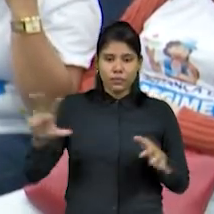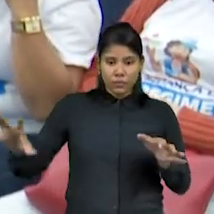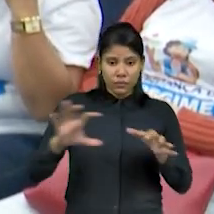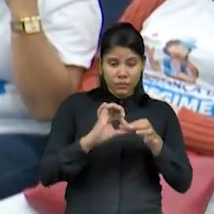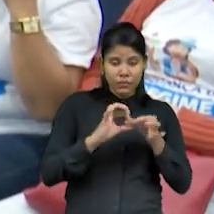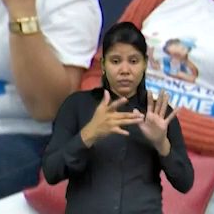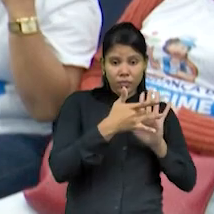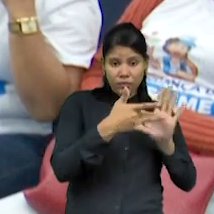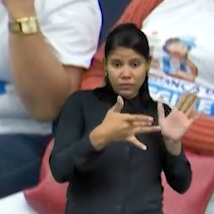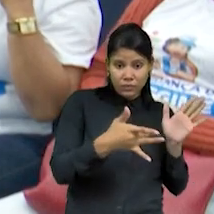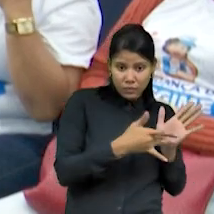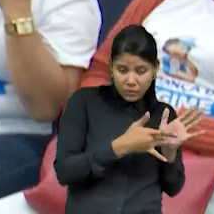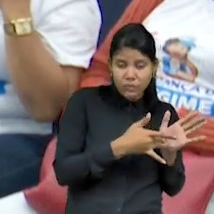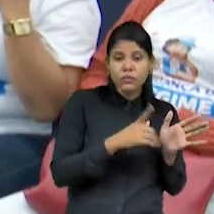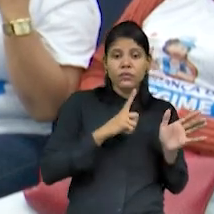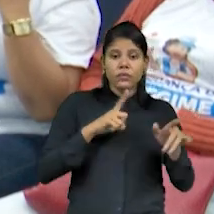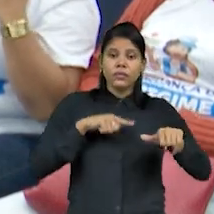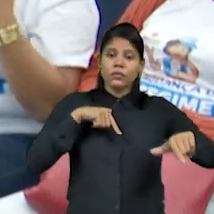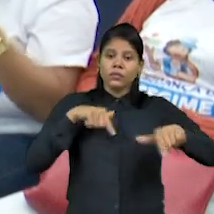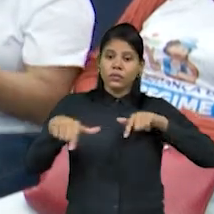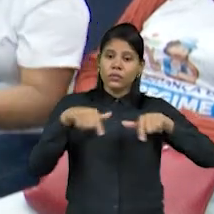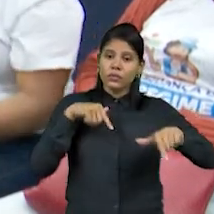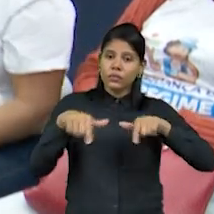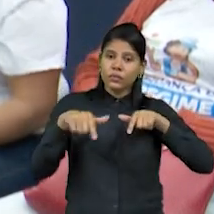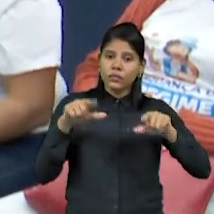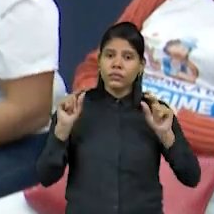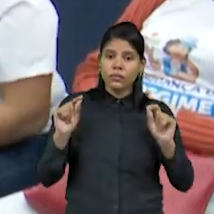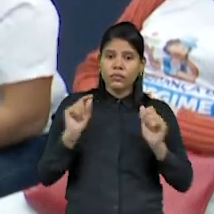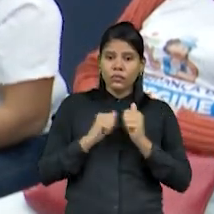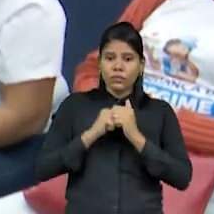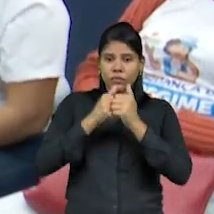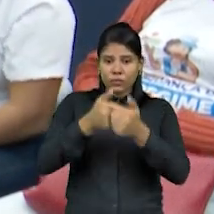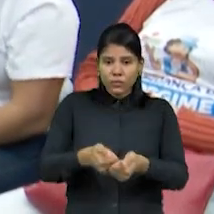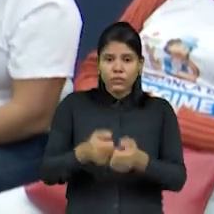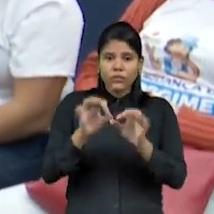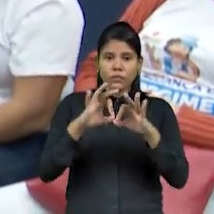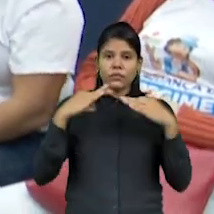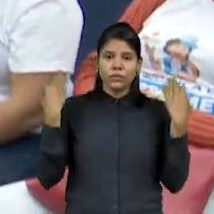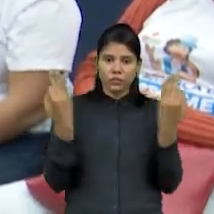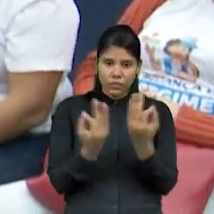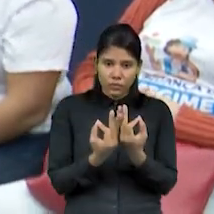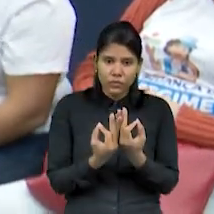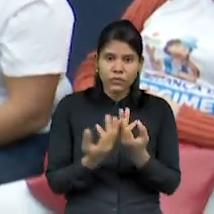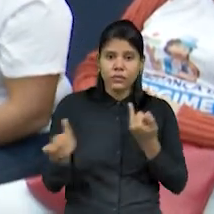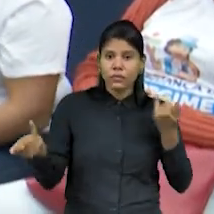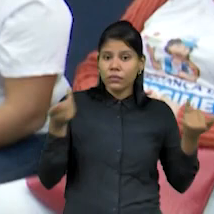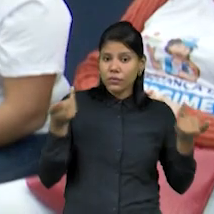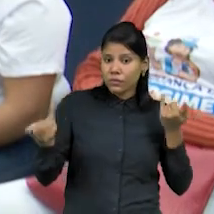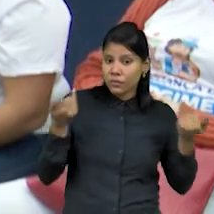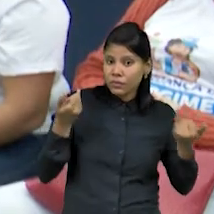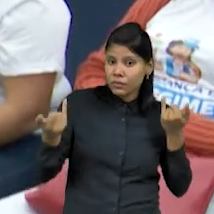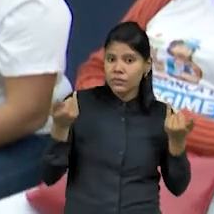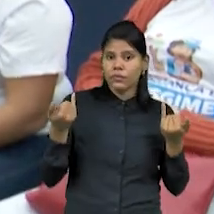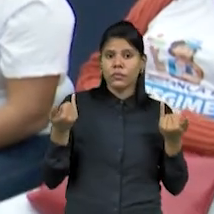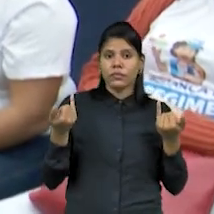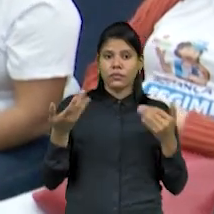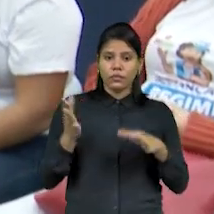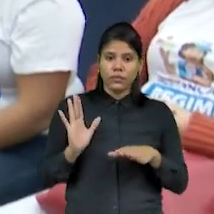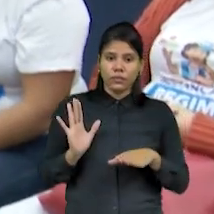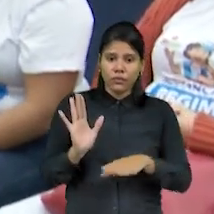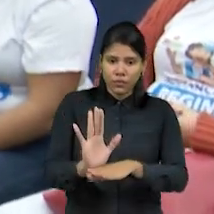e eles têm um trabalho fundamental de acompanhar essas famílias, de prestar informações, de colaborar com a